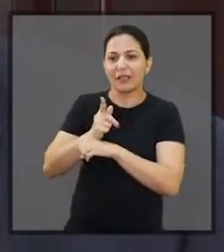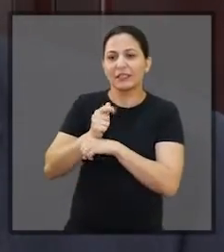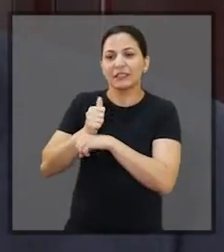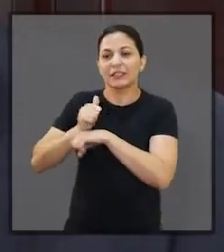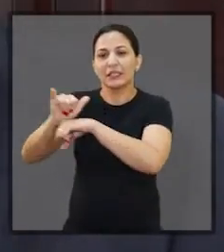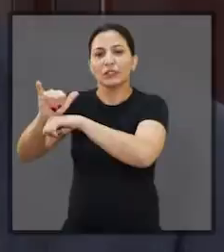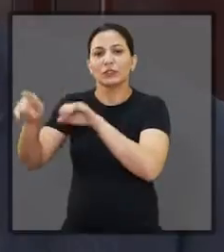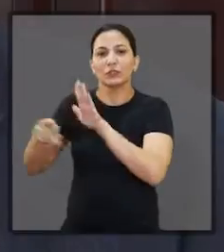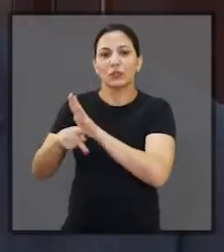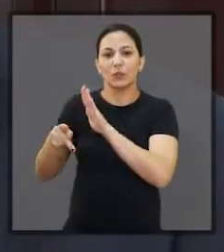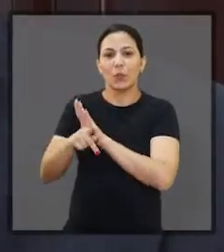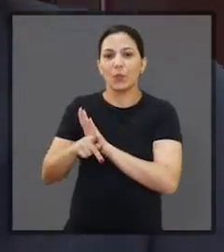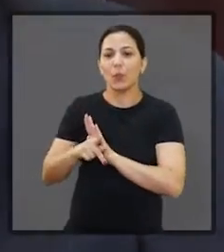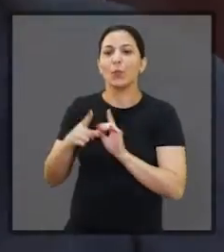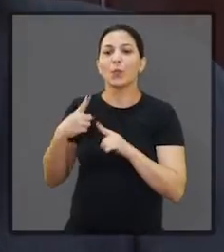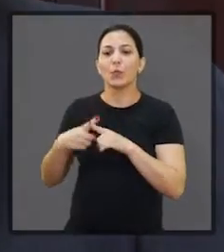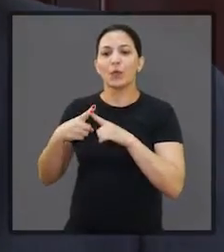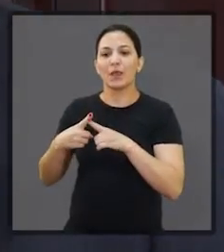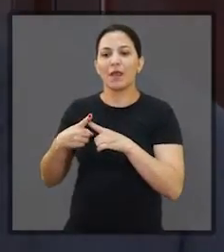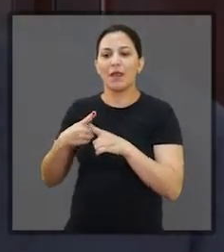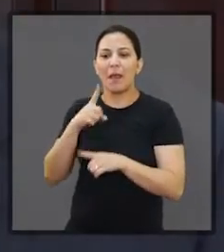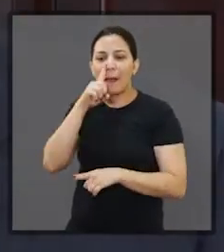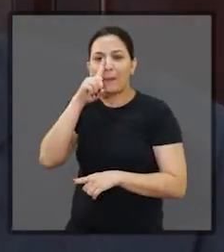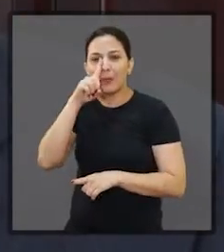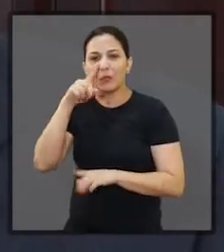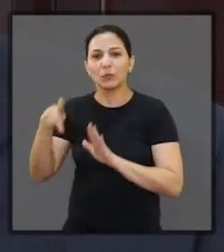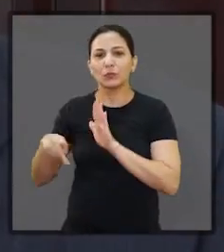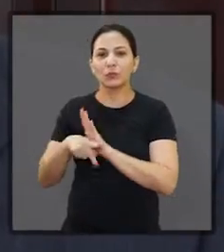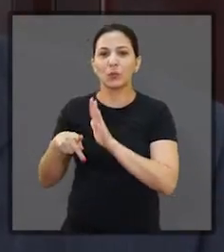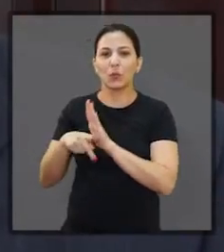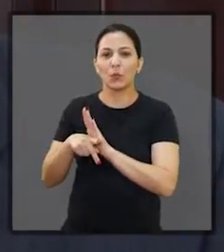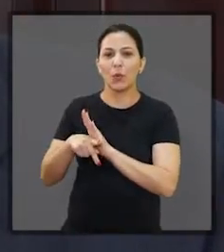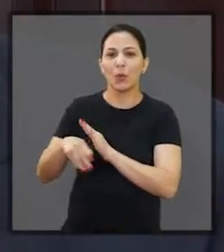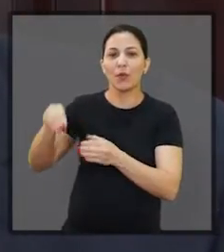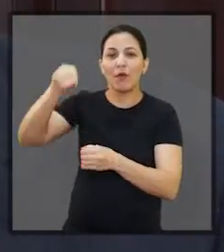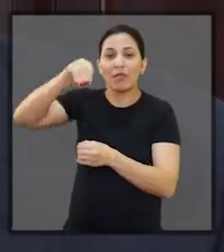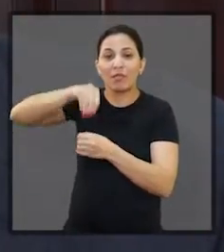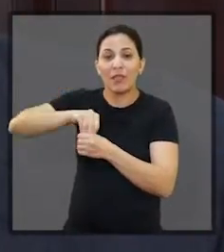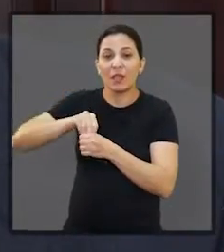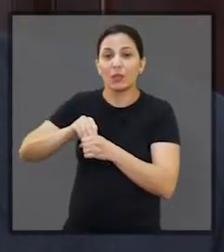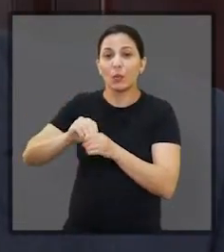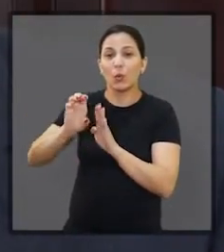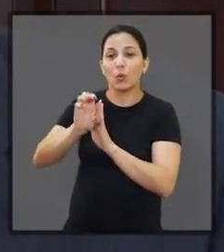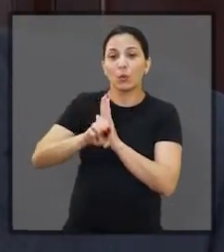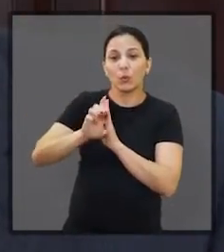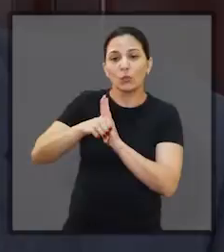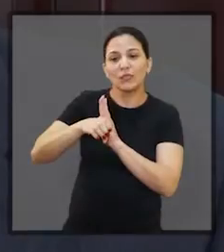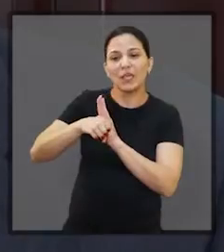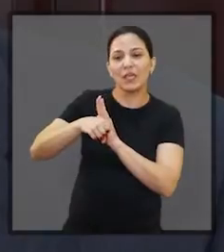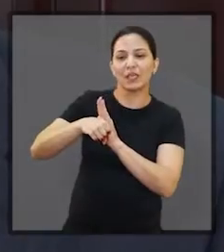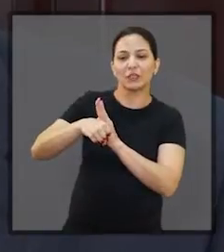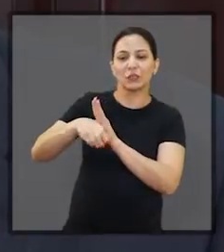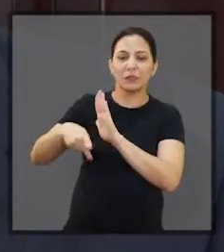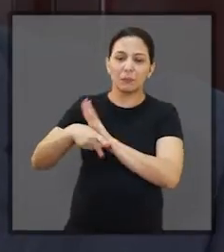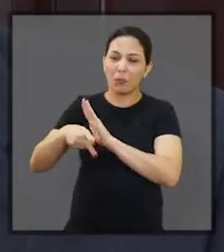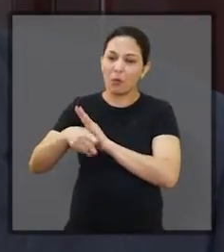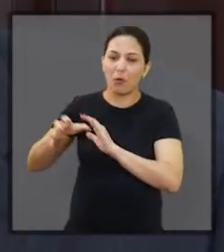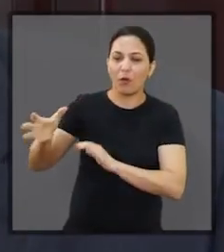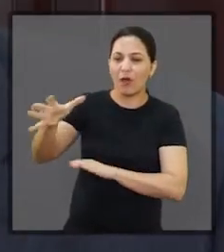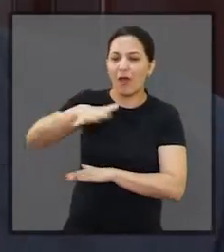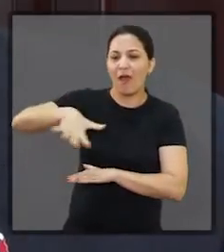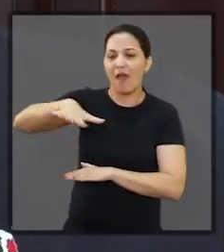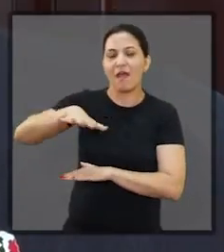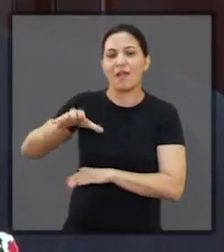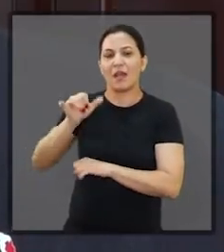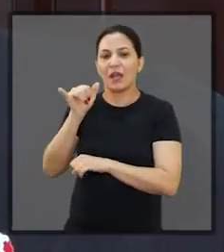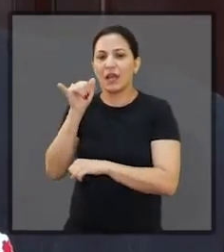internacionalista, porque é o ponto mais frágil de entrada de migração dentro do contexto europeu. Então, também